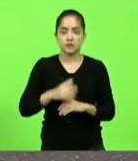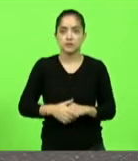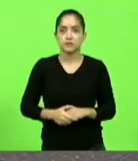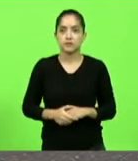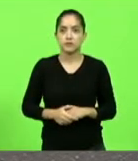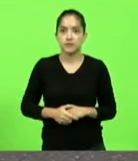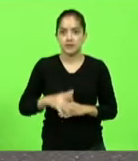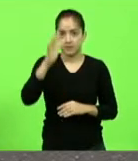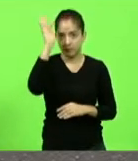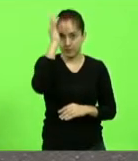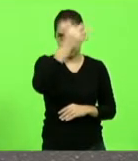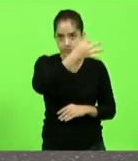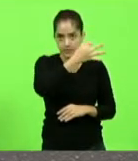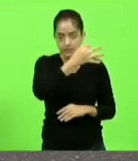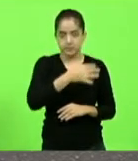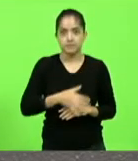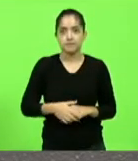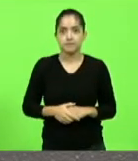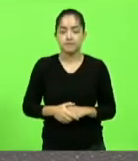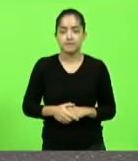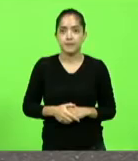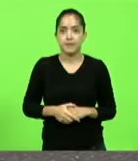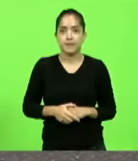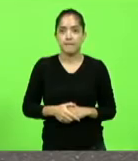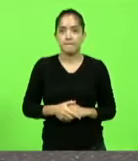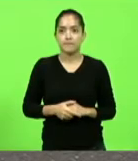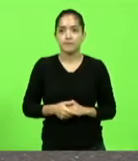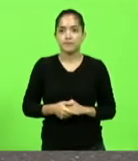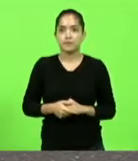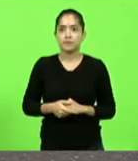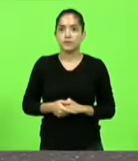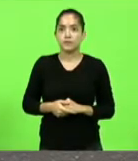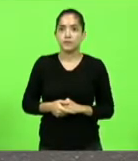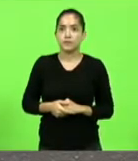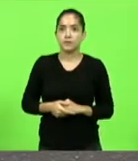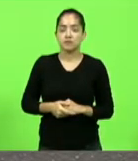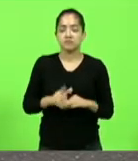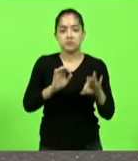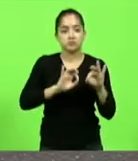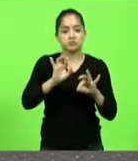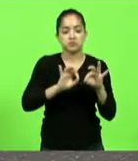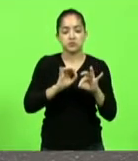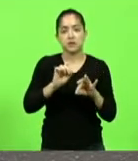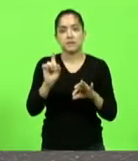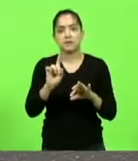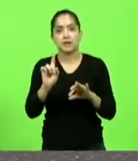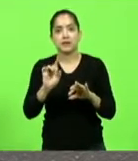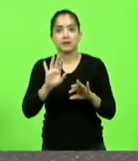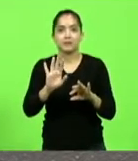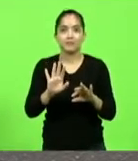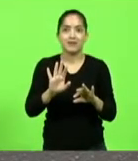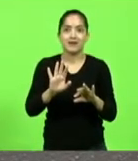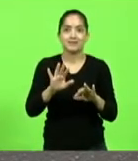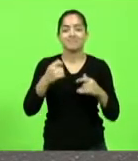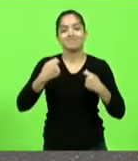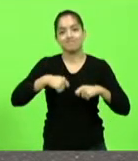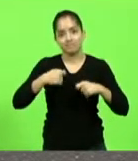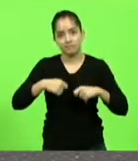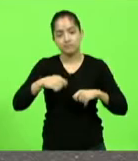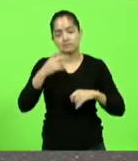Fabiano da Luz não é isso que eu tinha preparado para falar hoje mas não tem como não falar